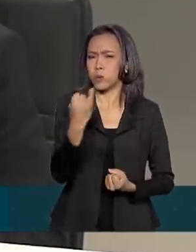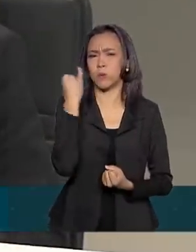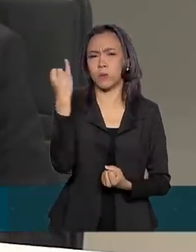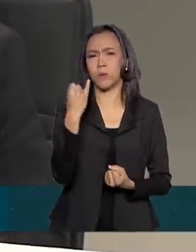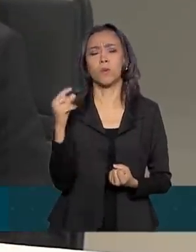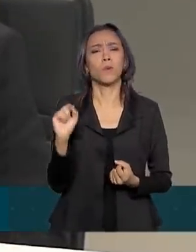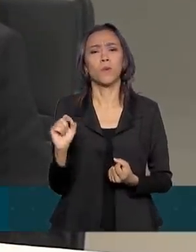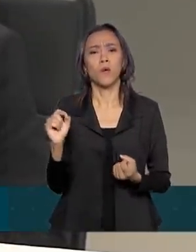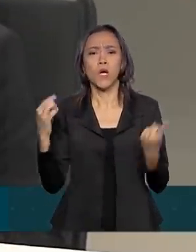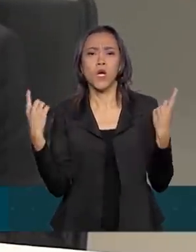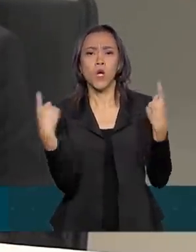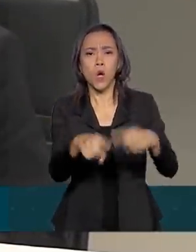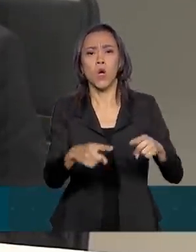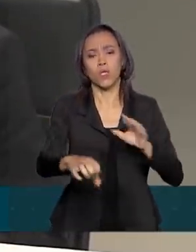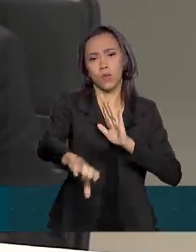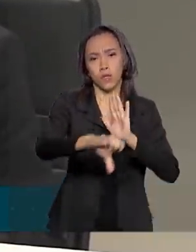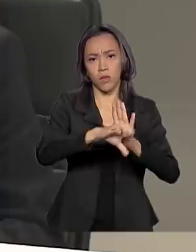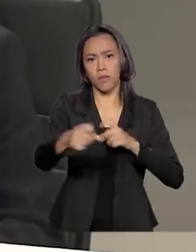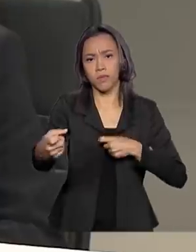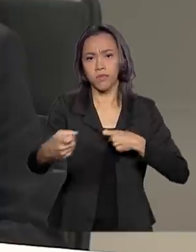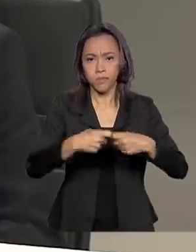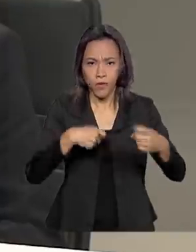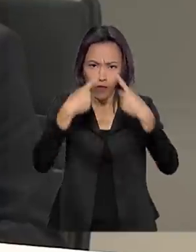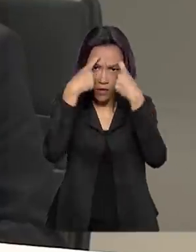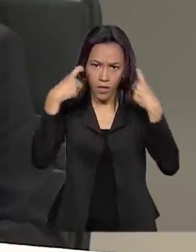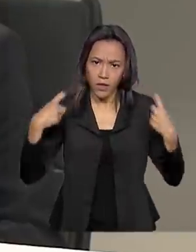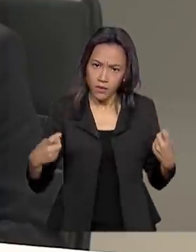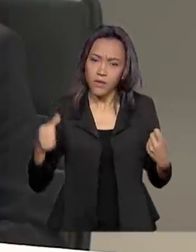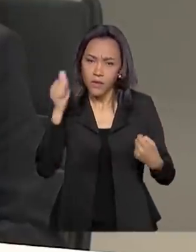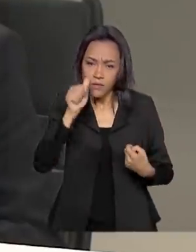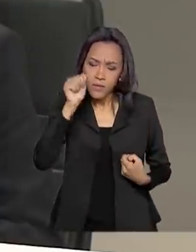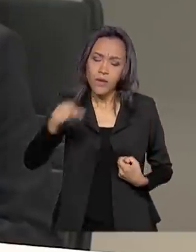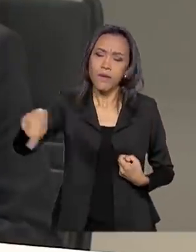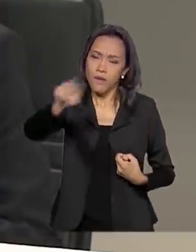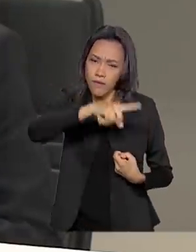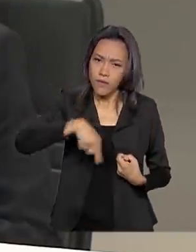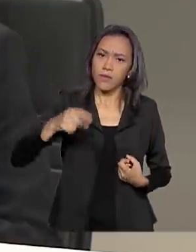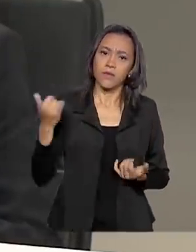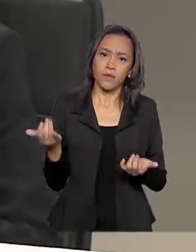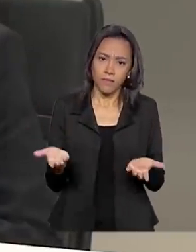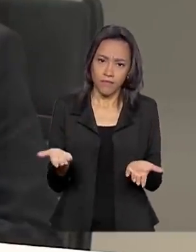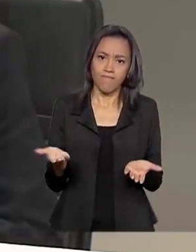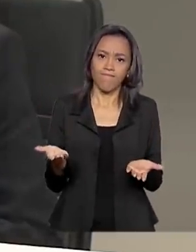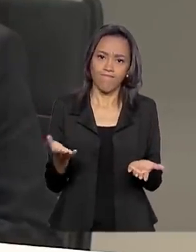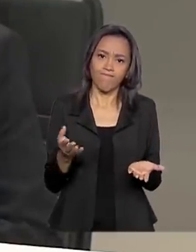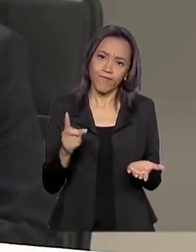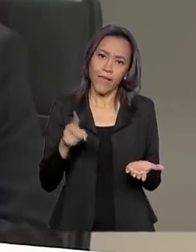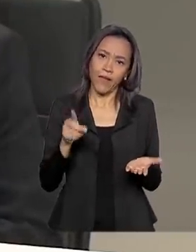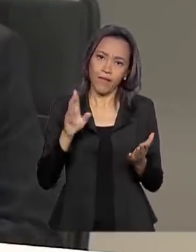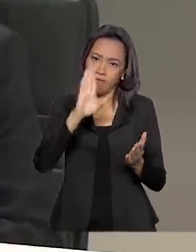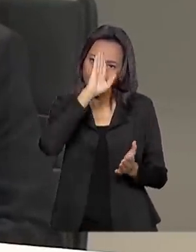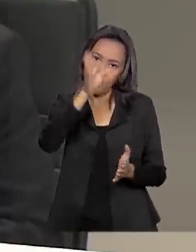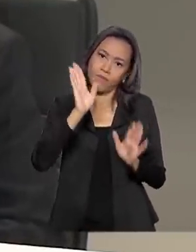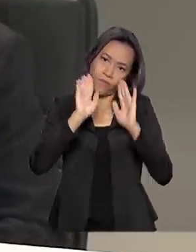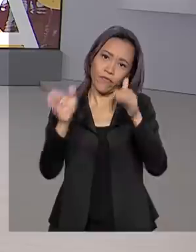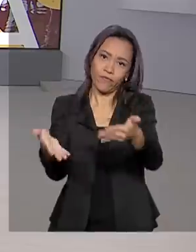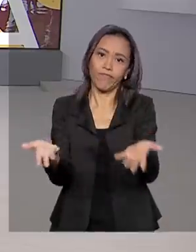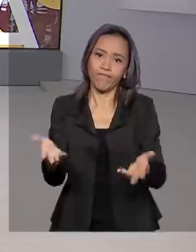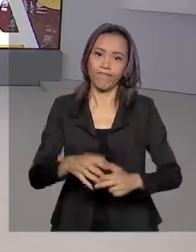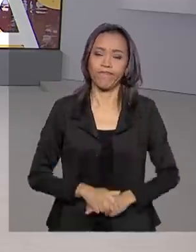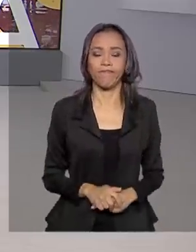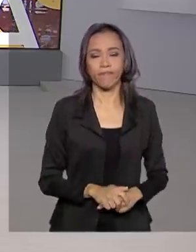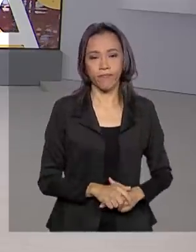combate aos crimes sexuais que tem as mulheres como as suas principais vítimas.